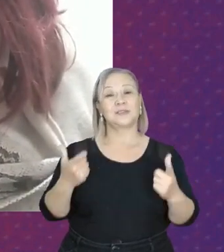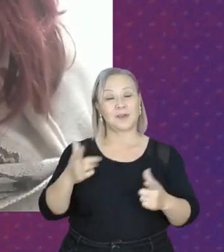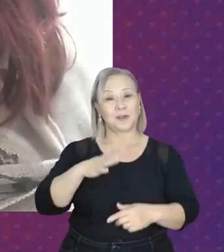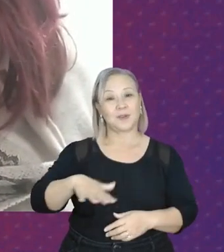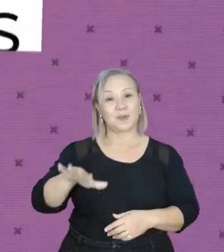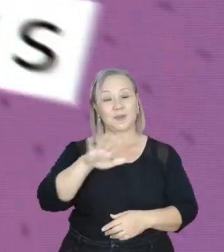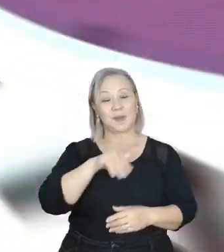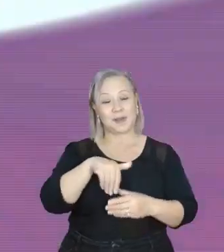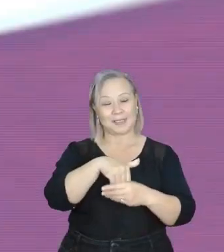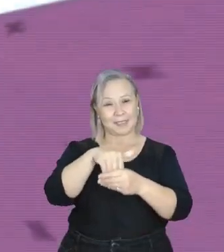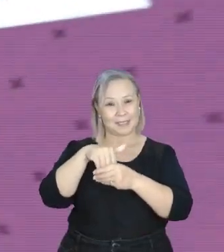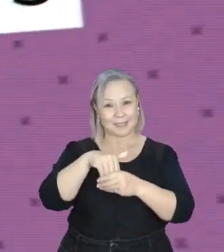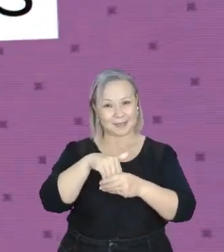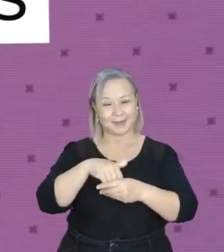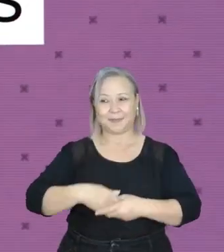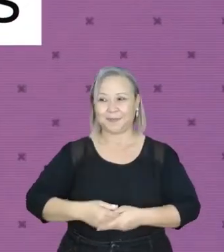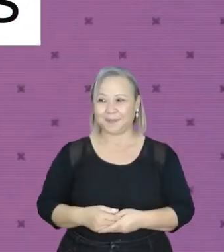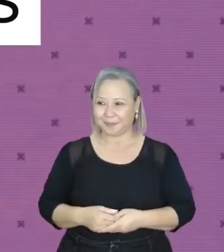nessa eleição.